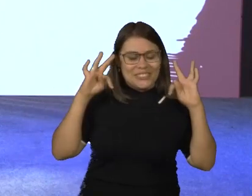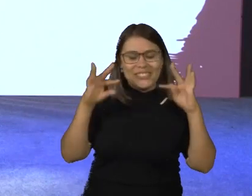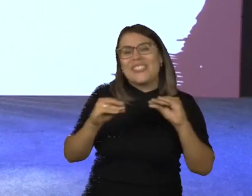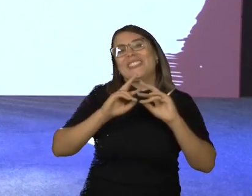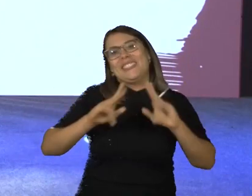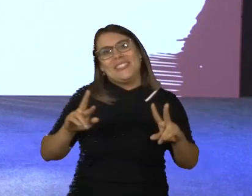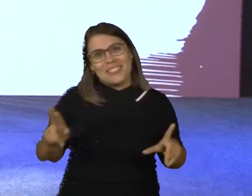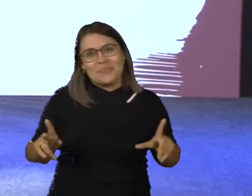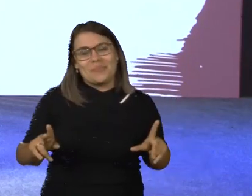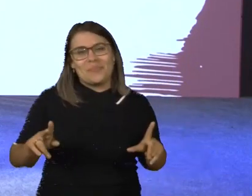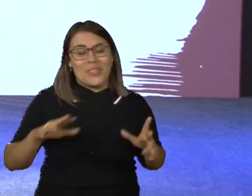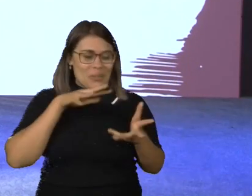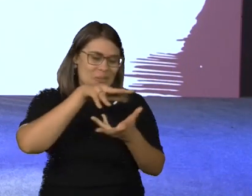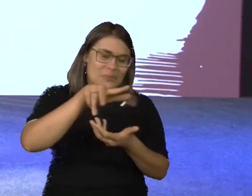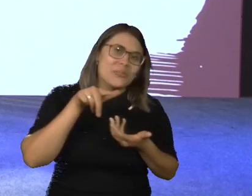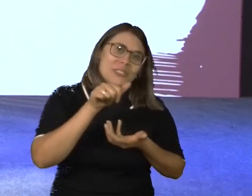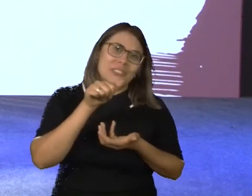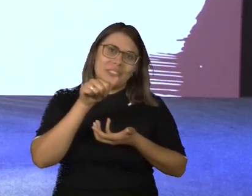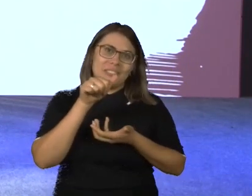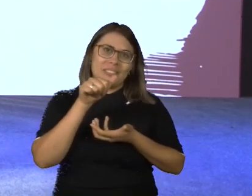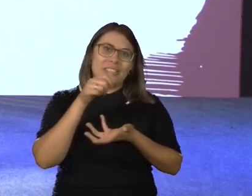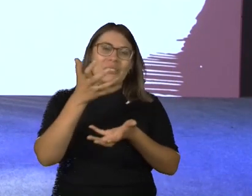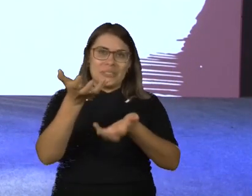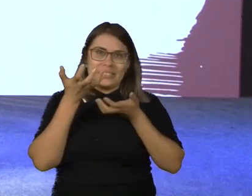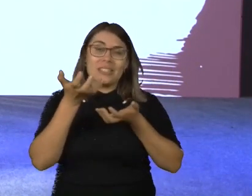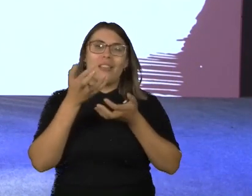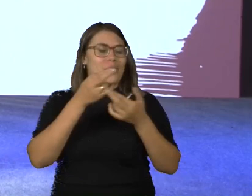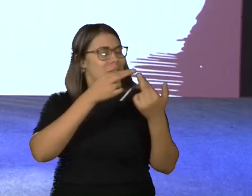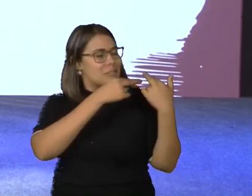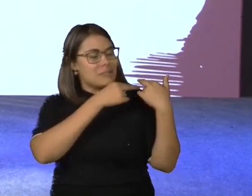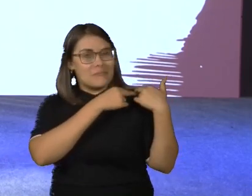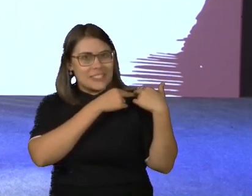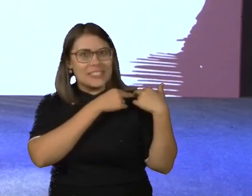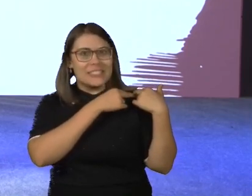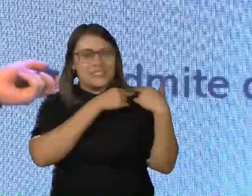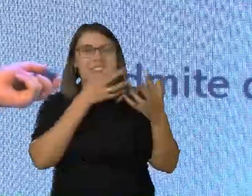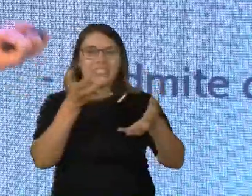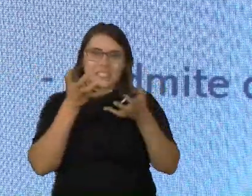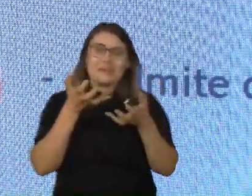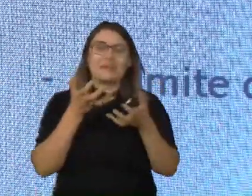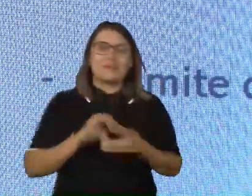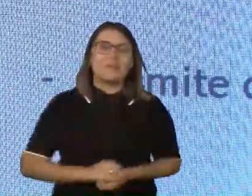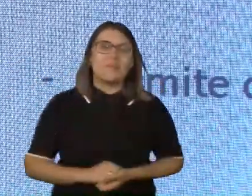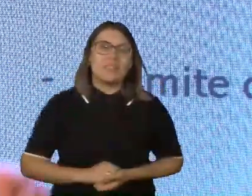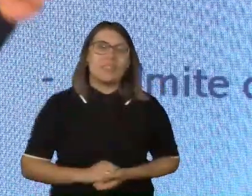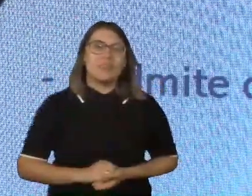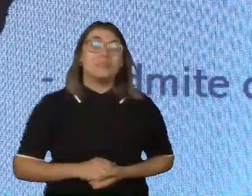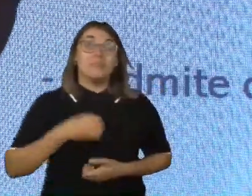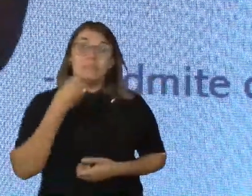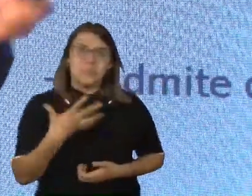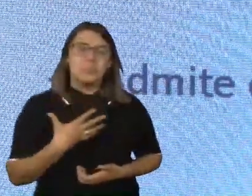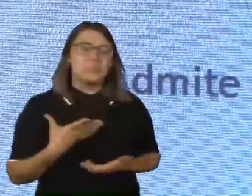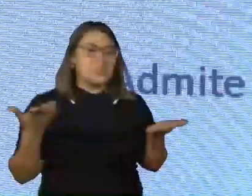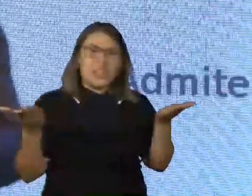diferentes. Há um mundo que é uma pluralidade, é aquele que respeita o indivíduo pelo que ele é. Bom, e